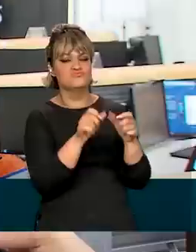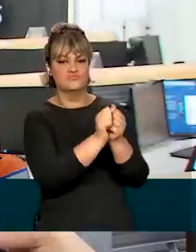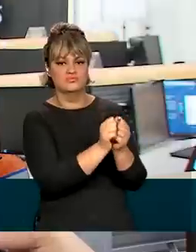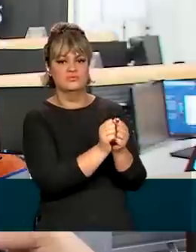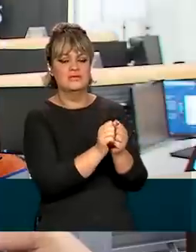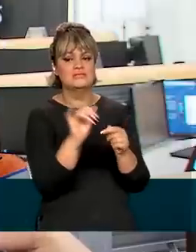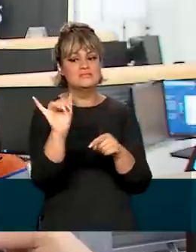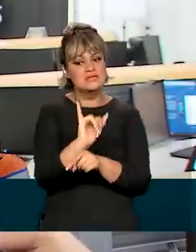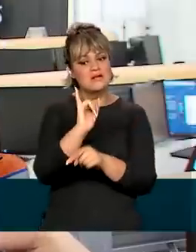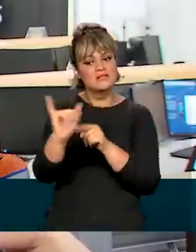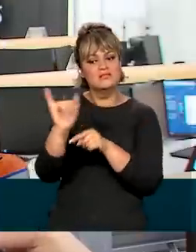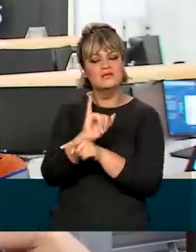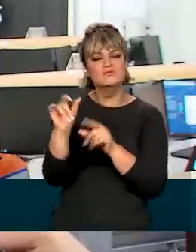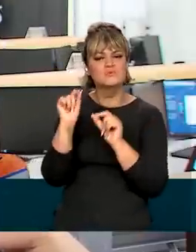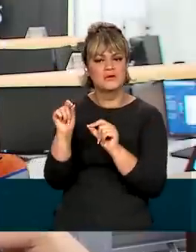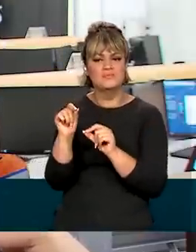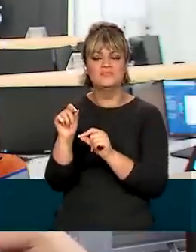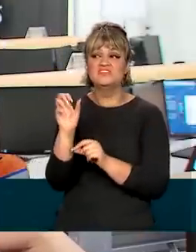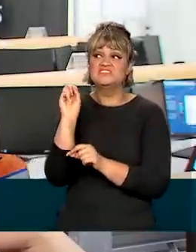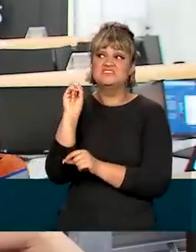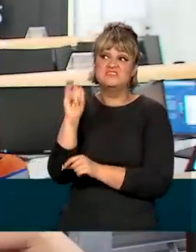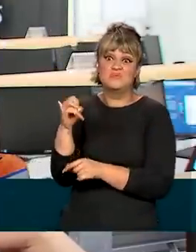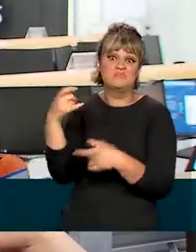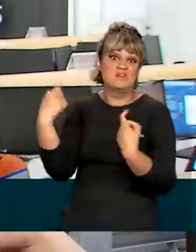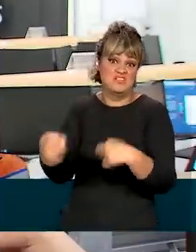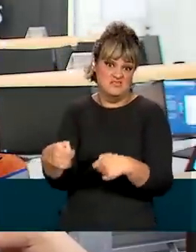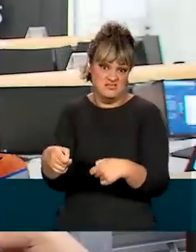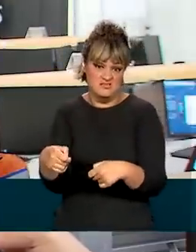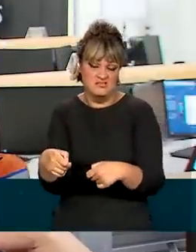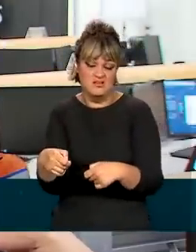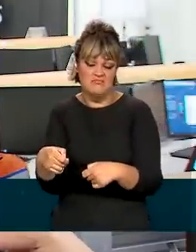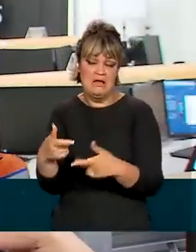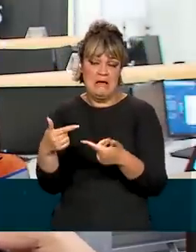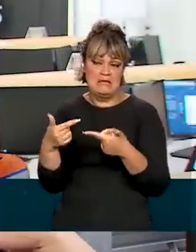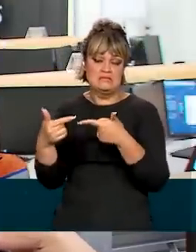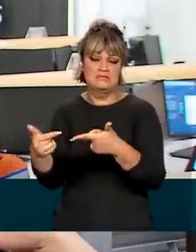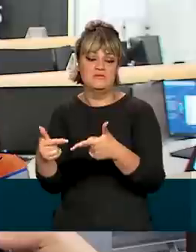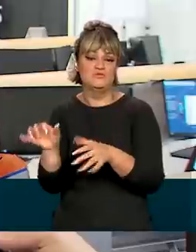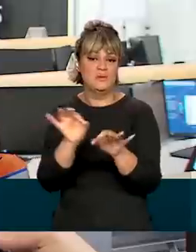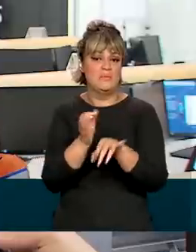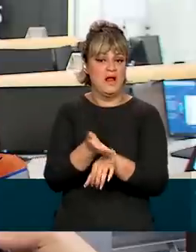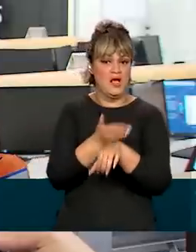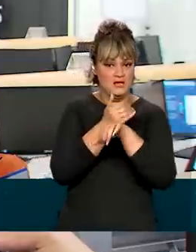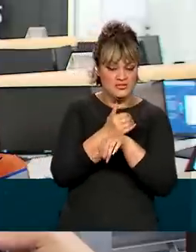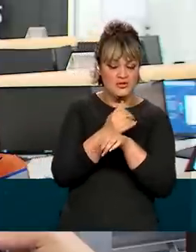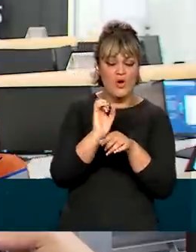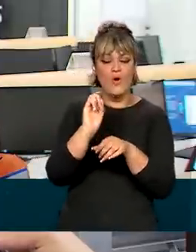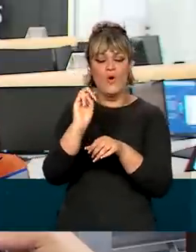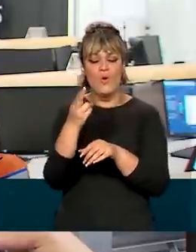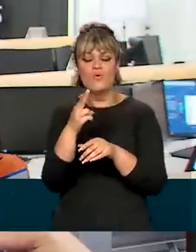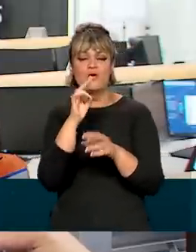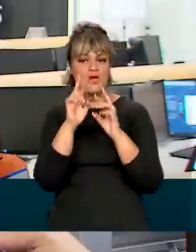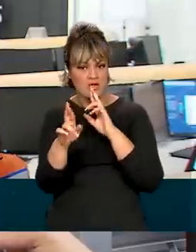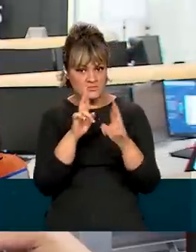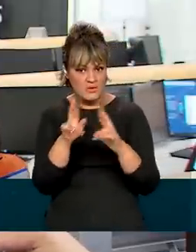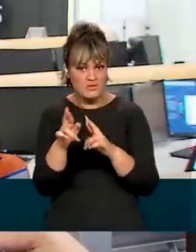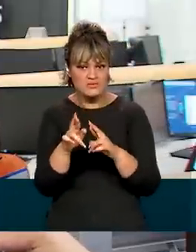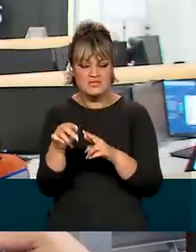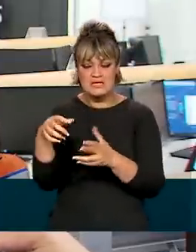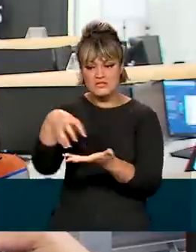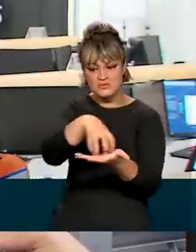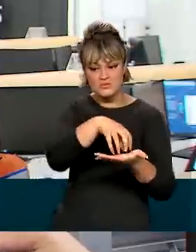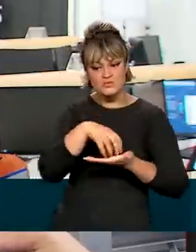estratégia, para que, caso seja necessária a atuação, tanto na fase de preparação quanto na fase de resposta, essas